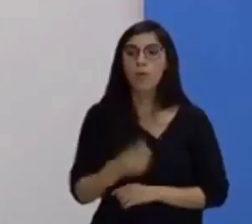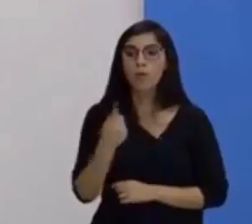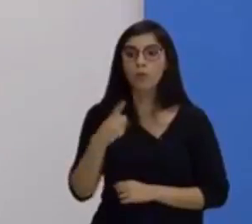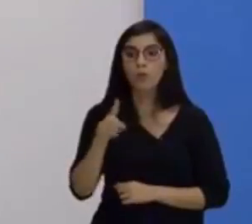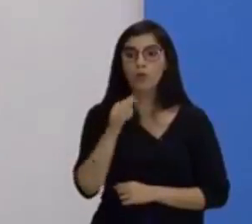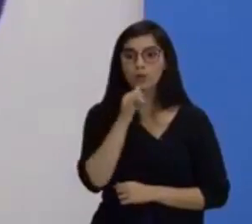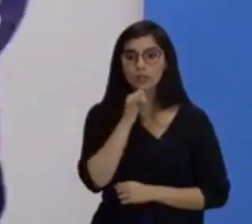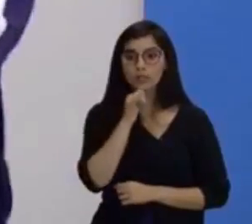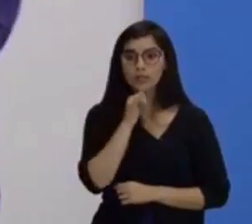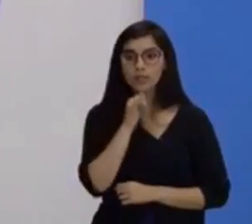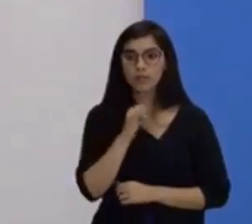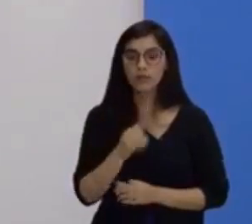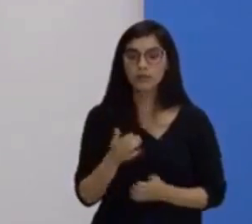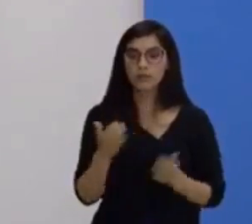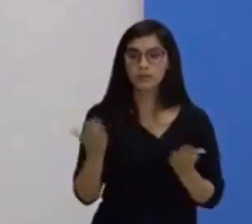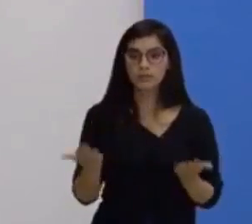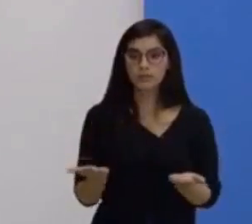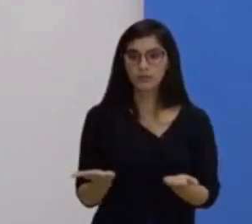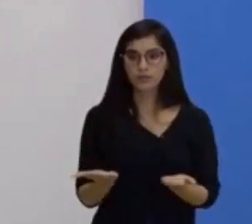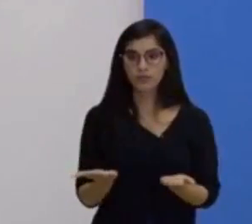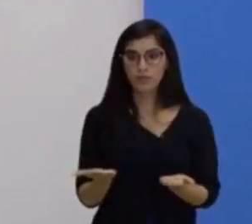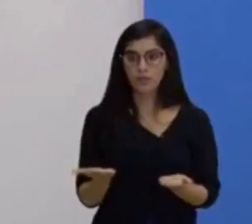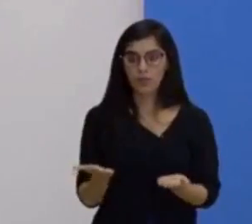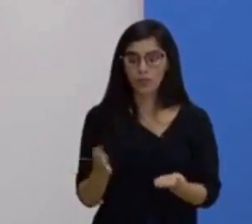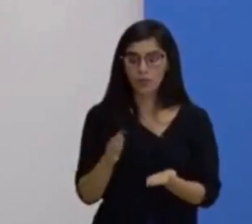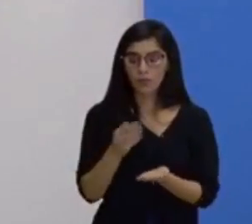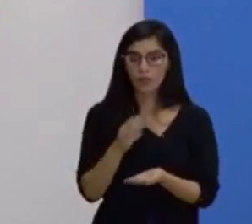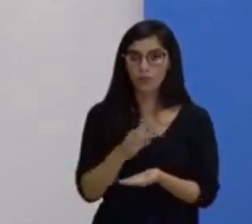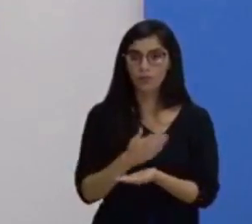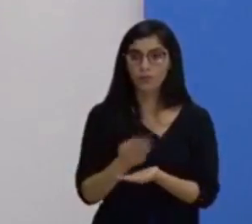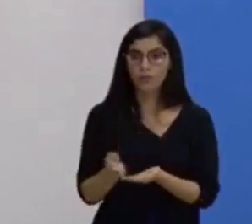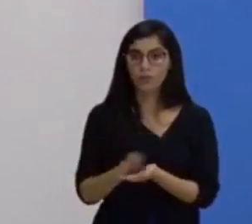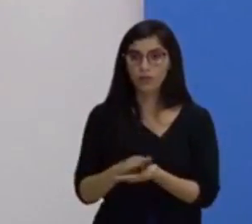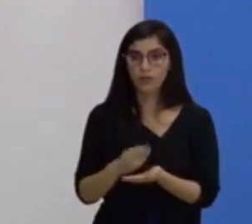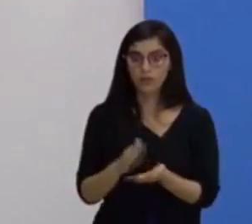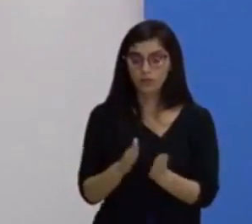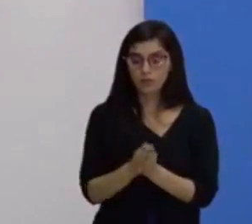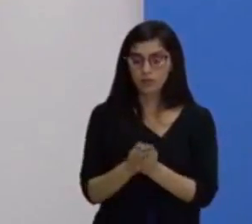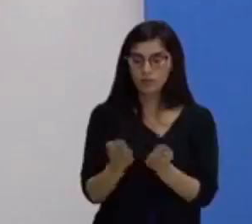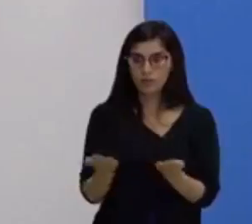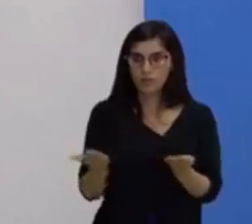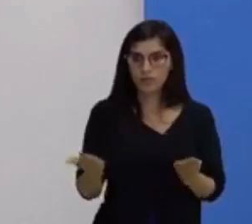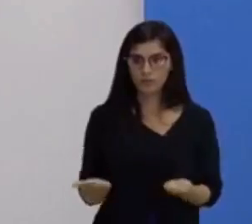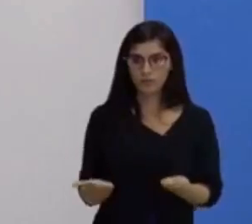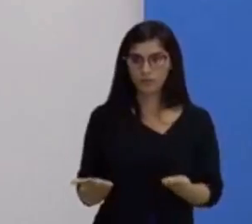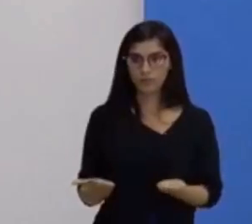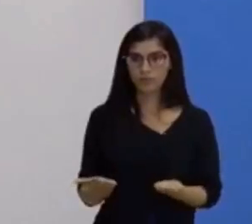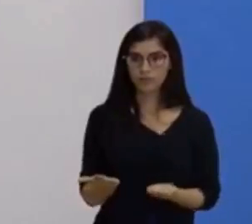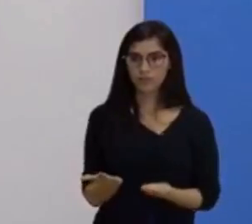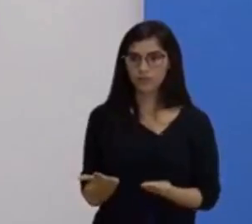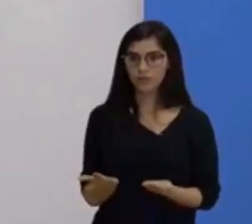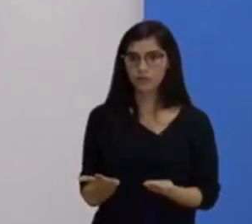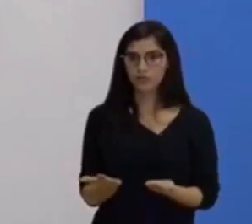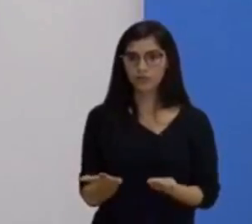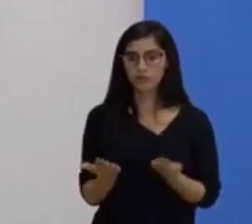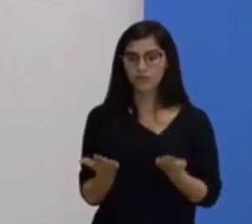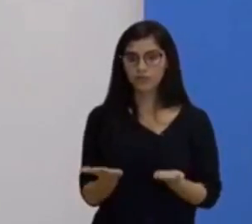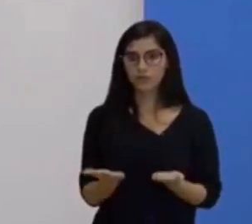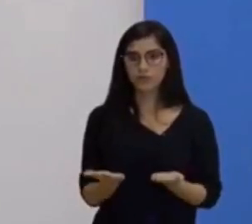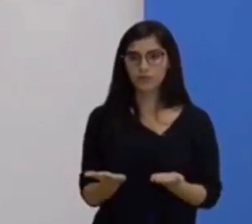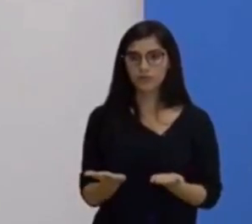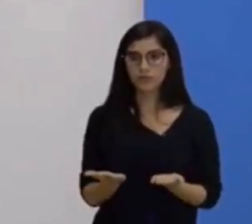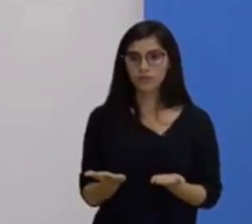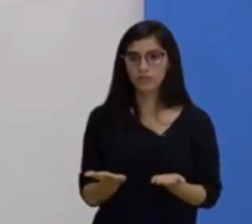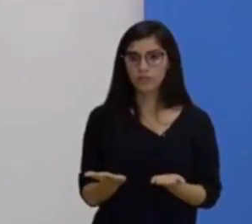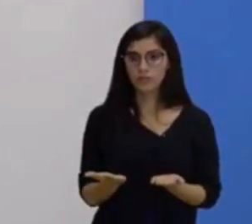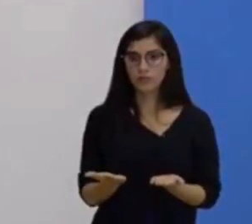Experimente. Segurar. Segurar o caderno. Está segurando aí? Então segura. Agora olha